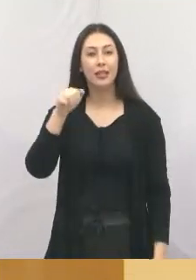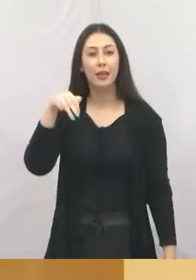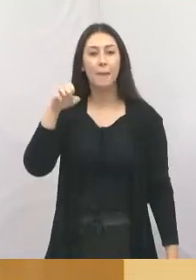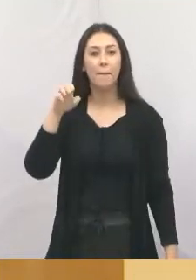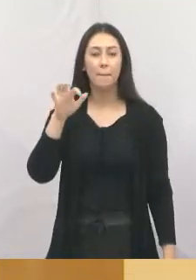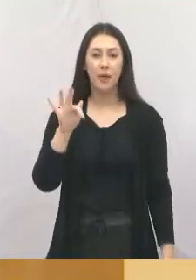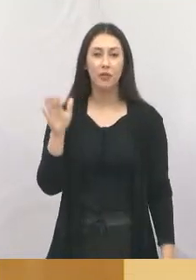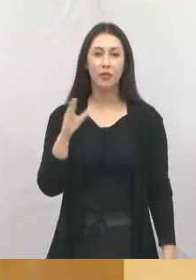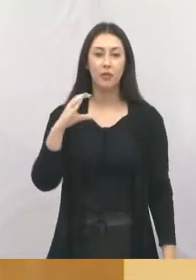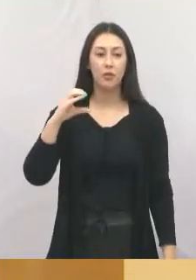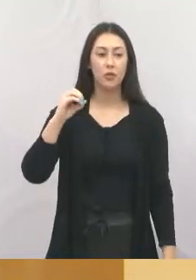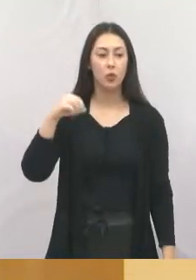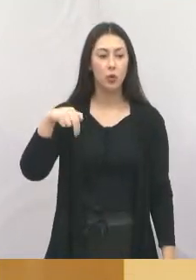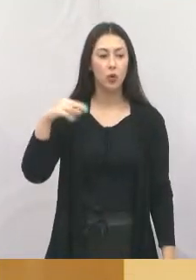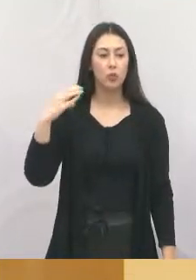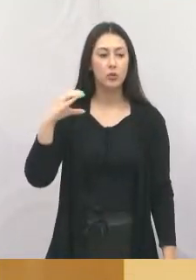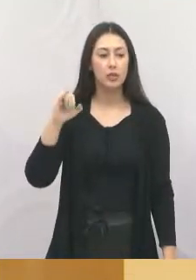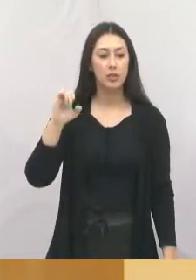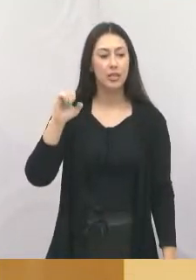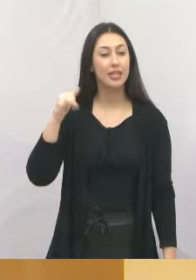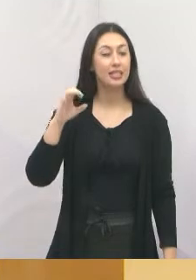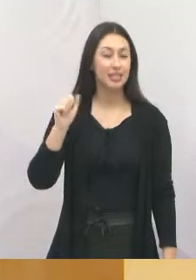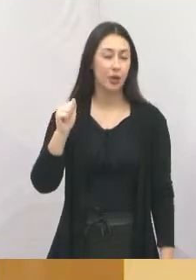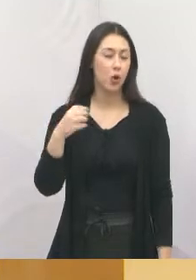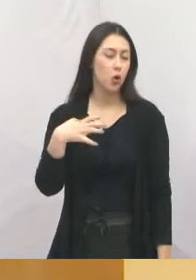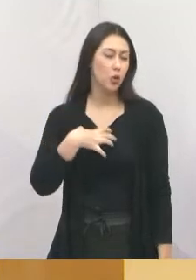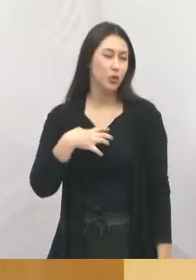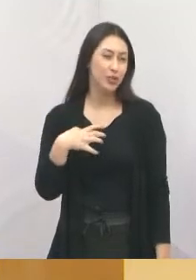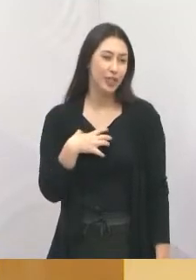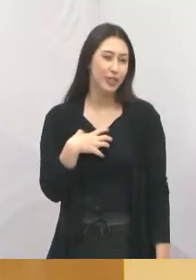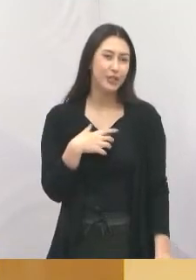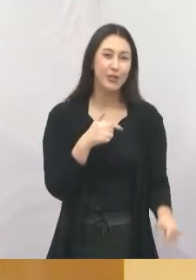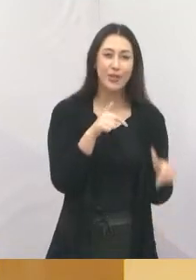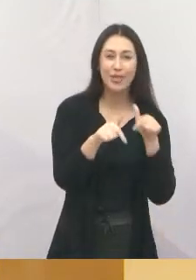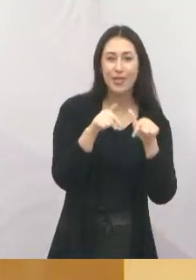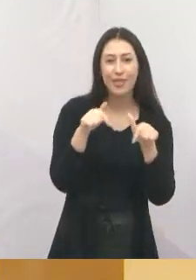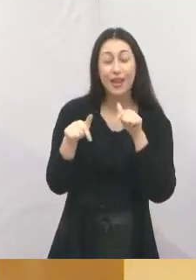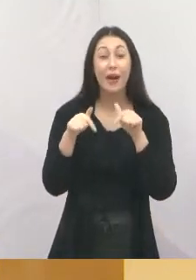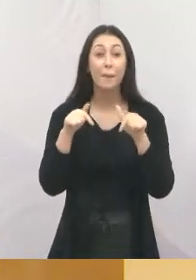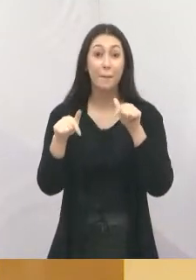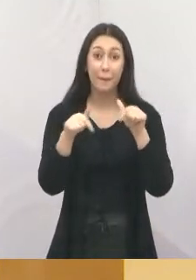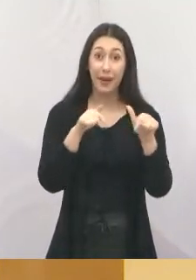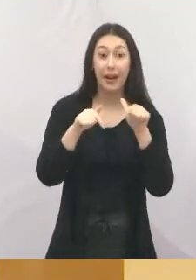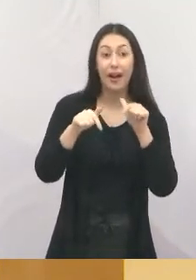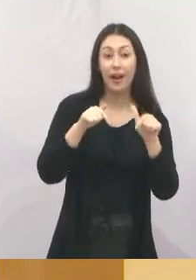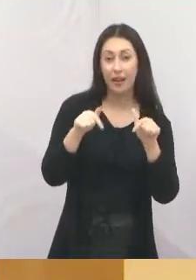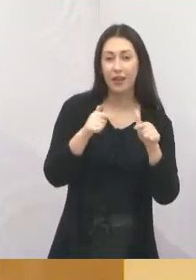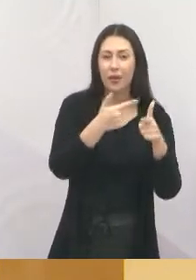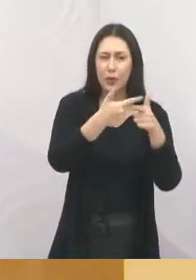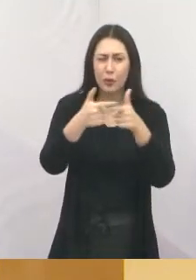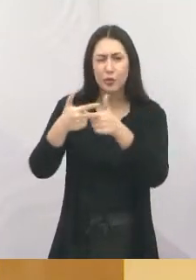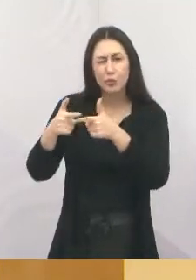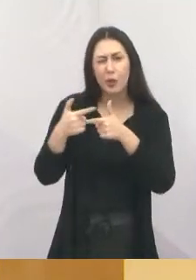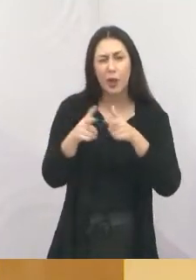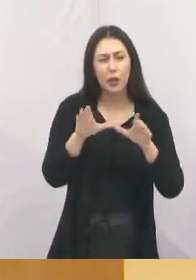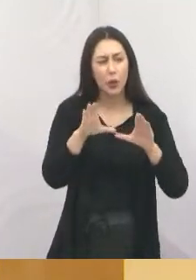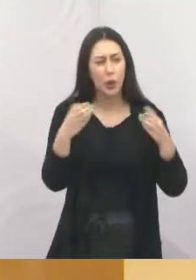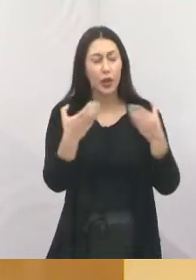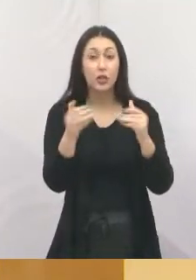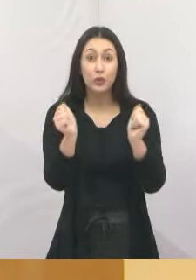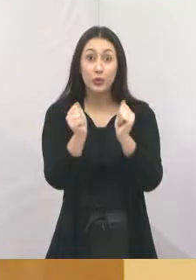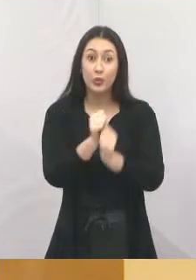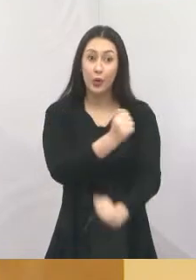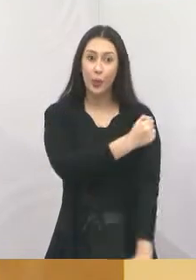Conceição, da maneira em que ela lida com as problemáticas vindas de fora da comunidade junto aos alunos.